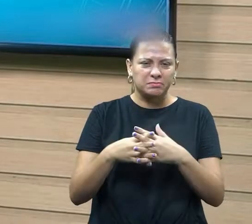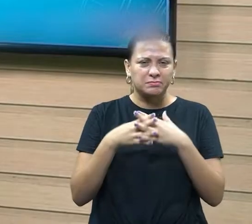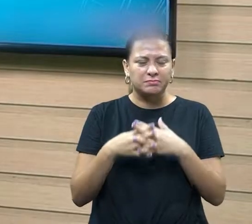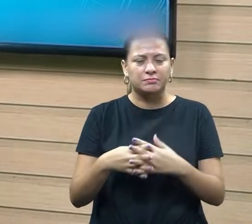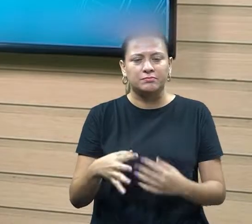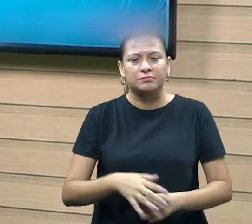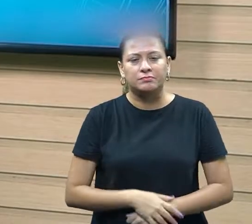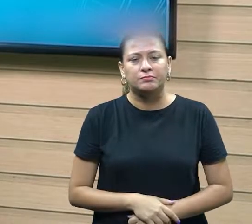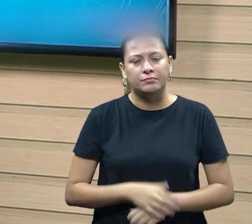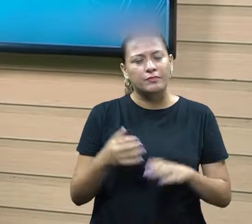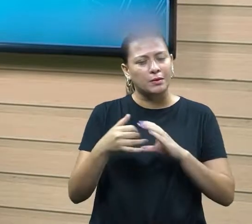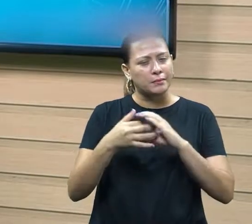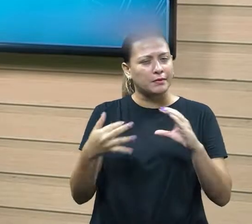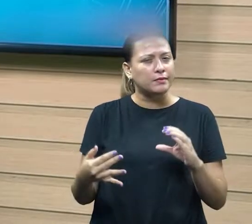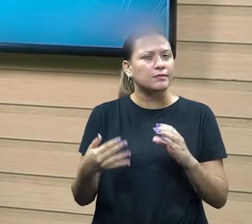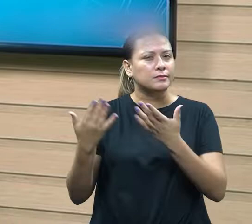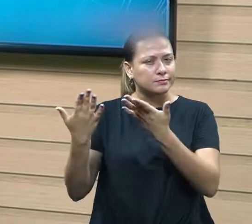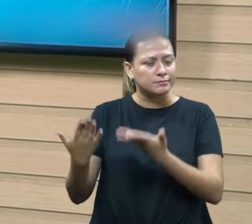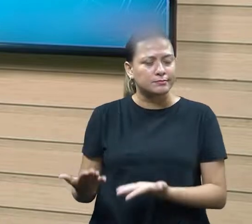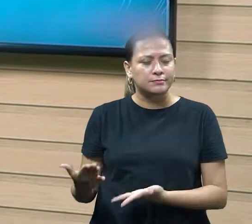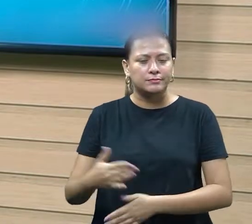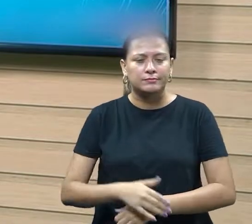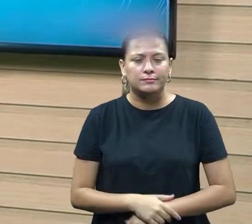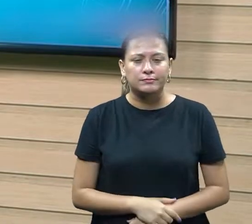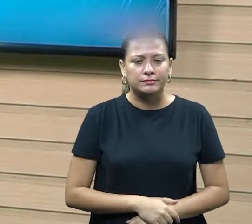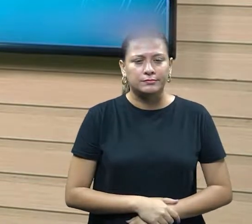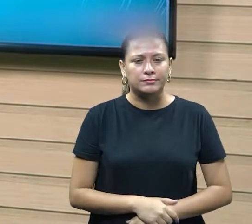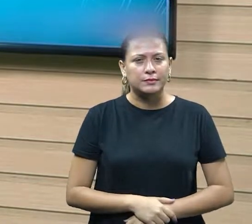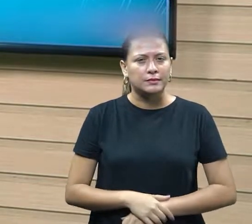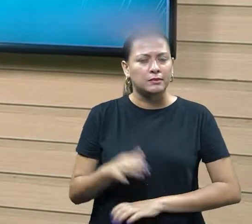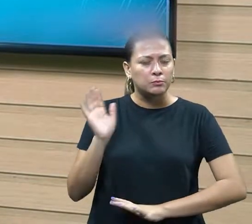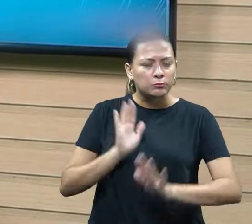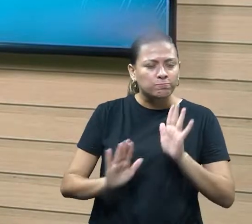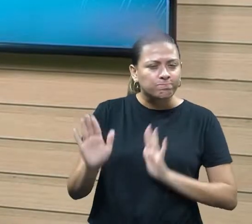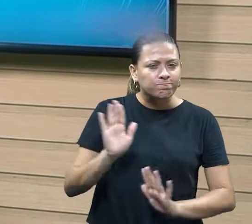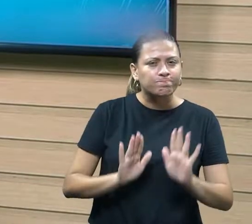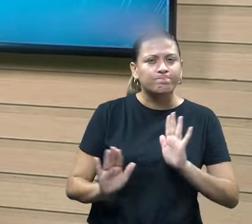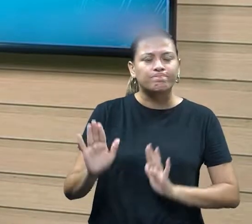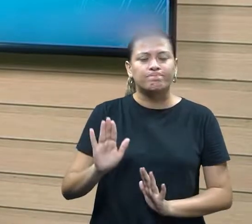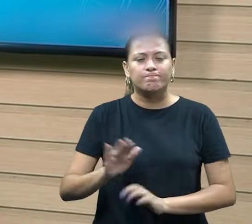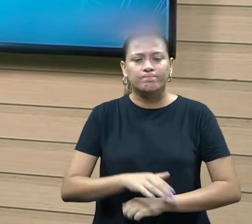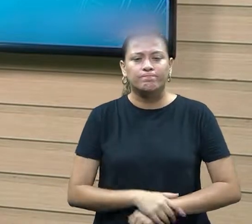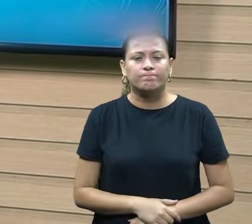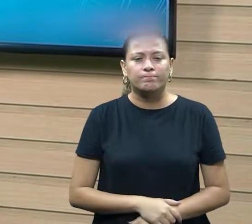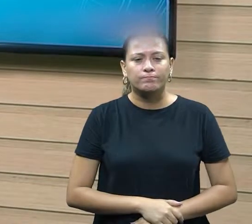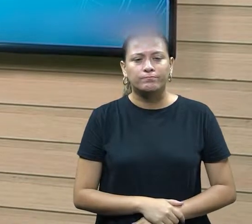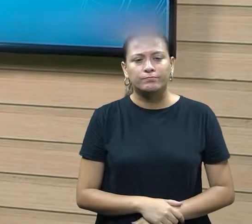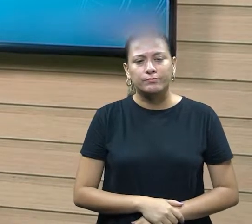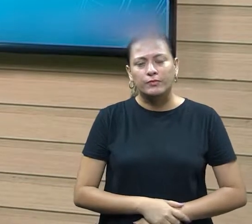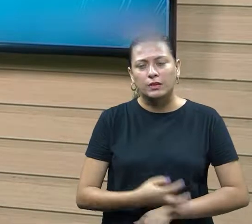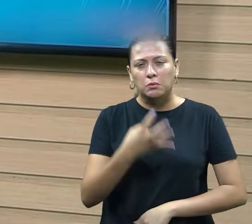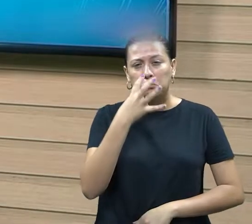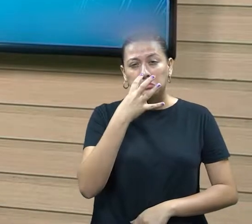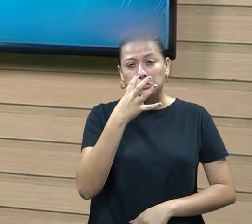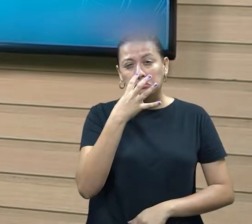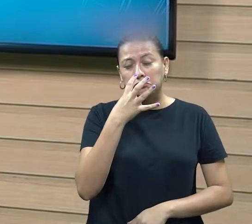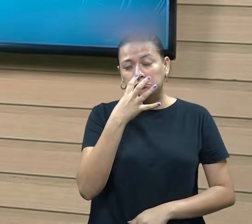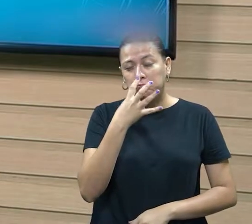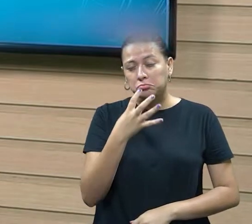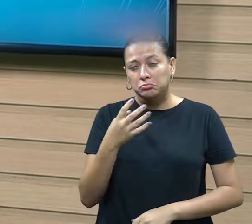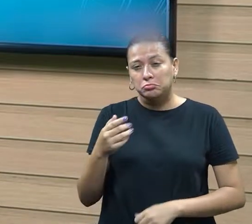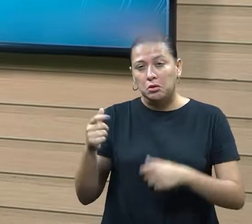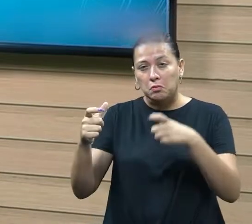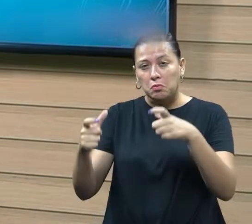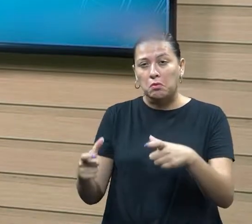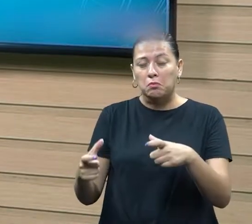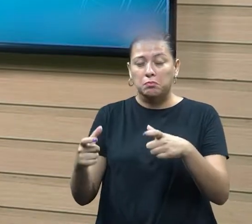características aqui do analítico, ele justamente, como ele é muito cauteloso, né? Ele vai justamente estar analisando